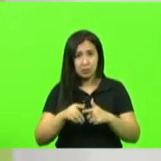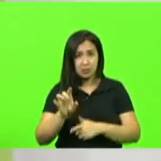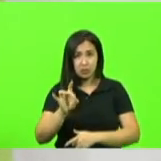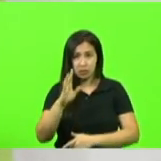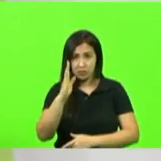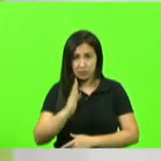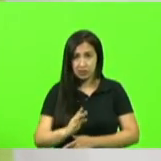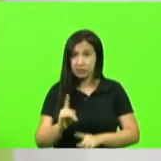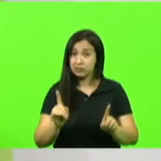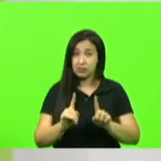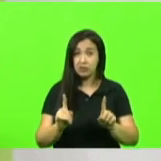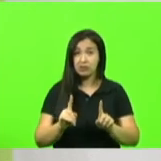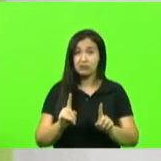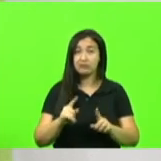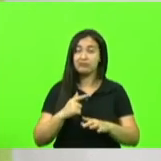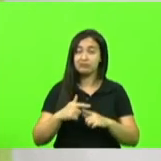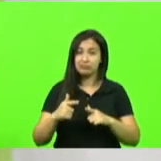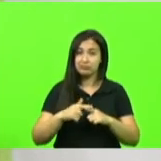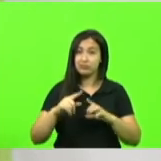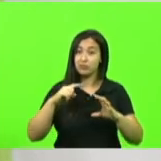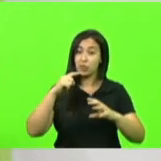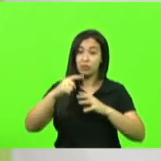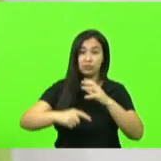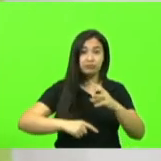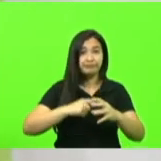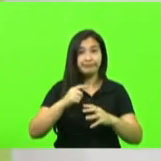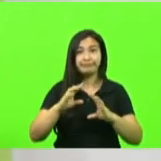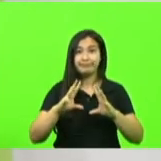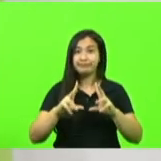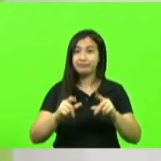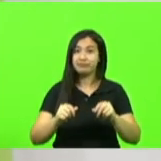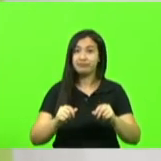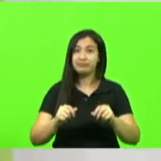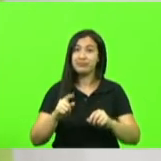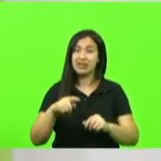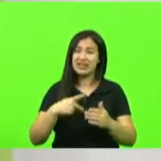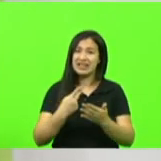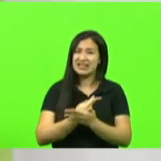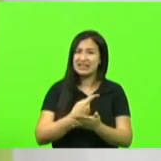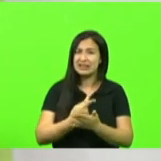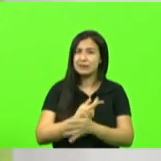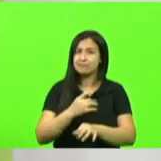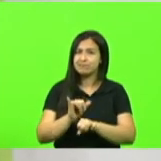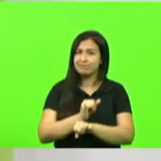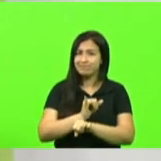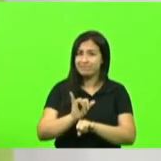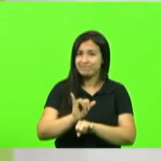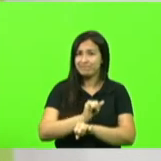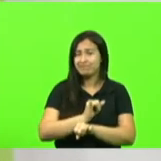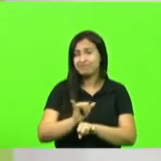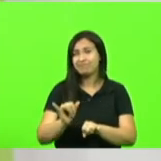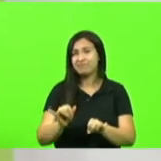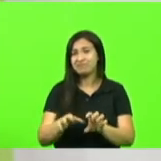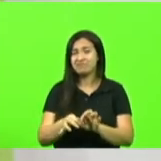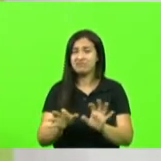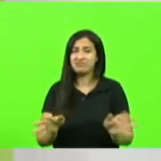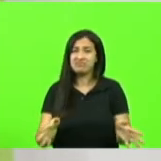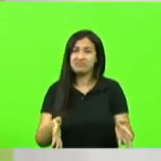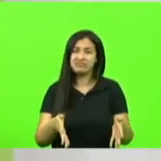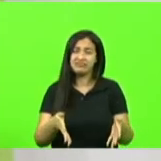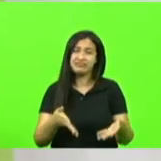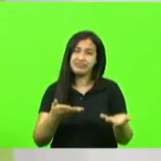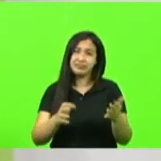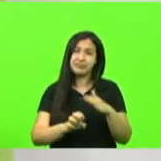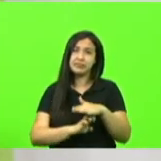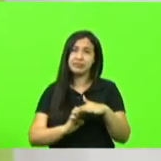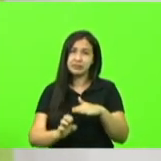mundial então eu creio que seria um erro estratégico abrir mão desse empreendimento que